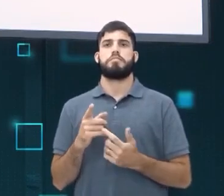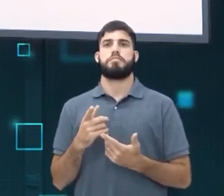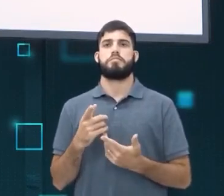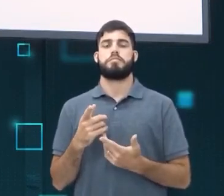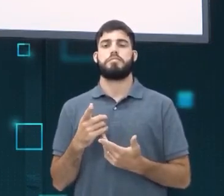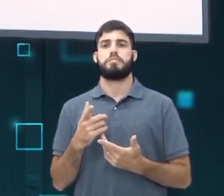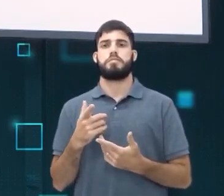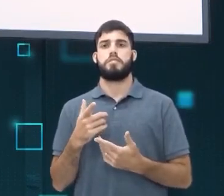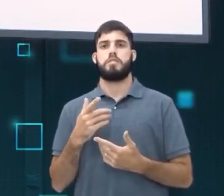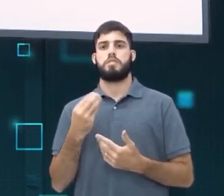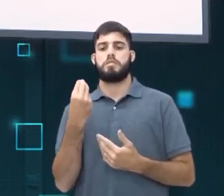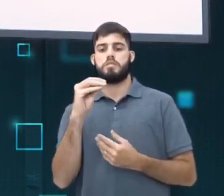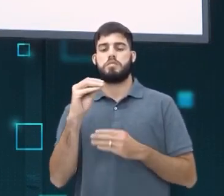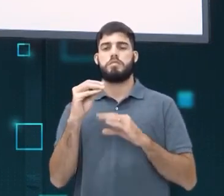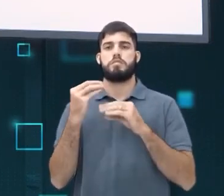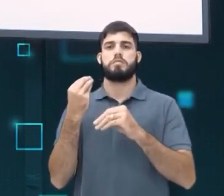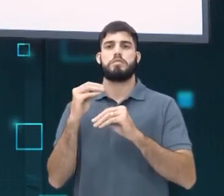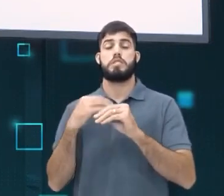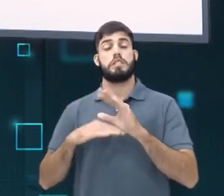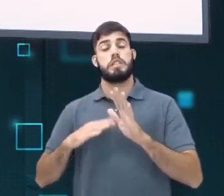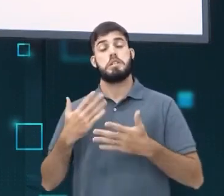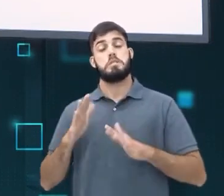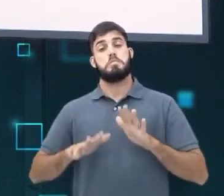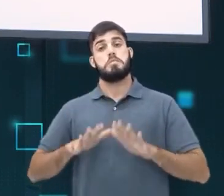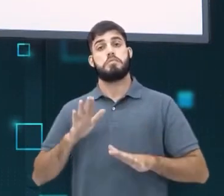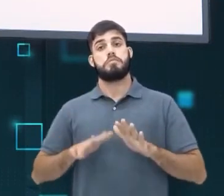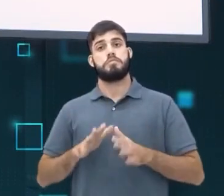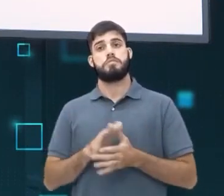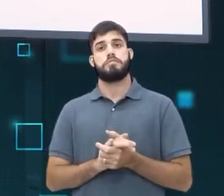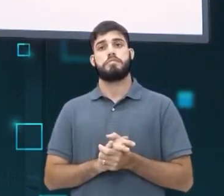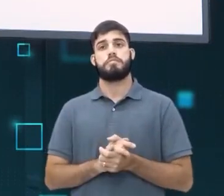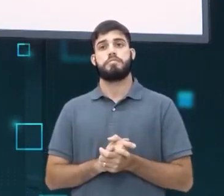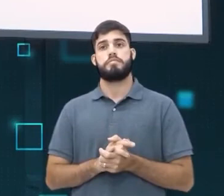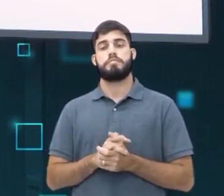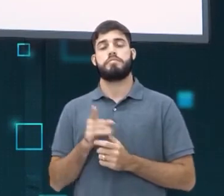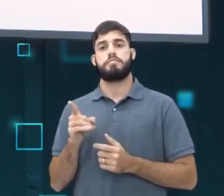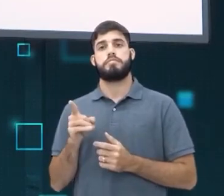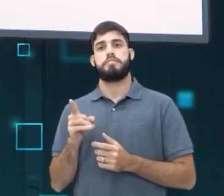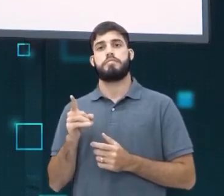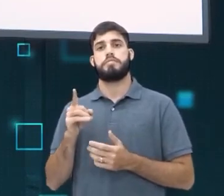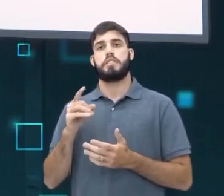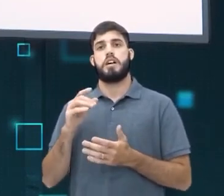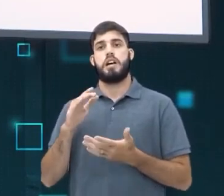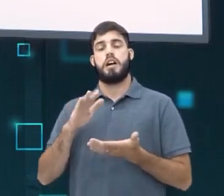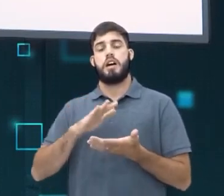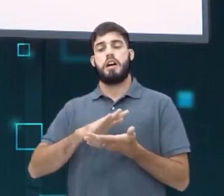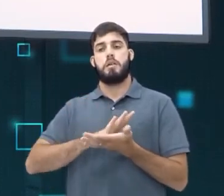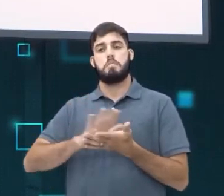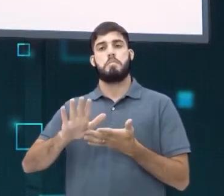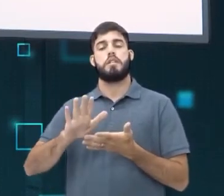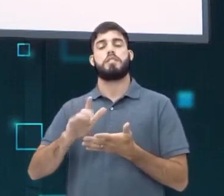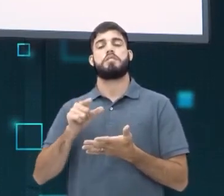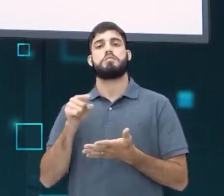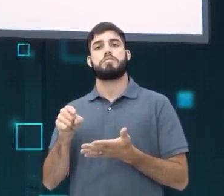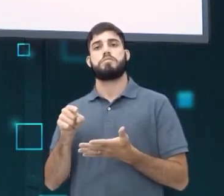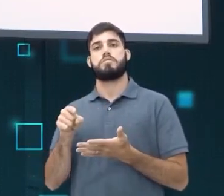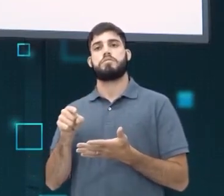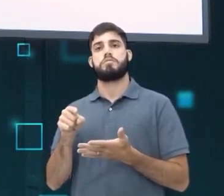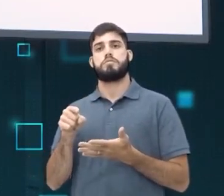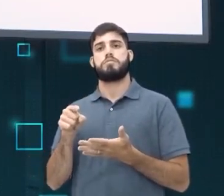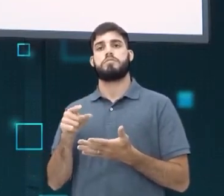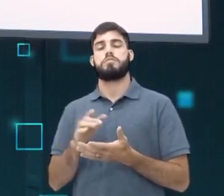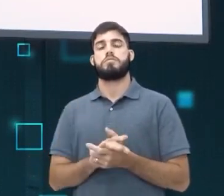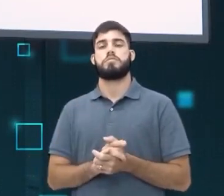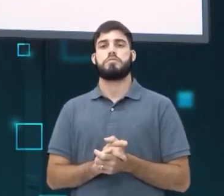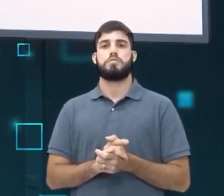comentário. E dependendo do caso, a rede social deleta o perfil da pessoa. Ou ela